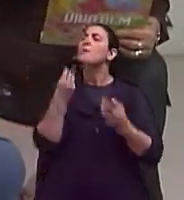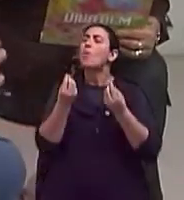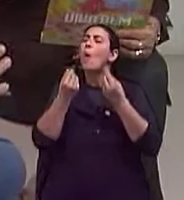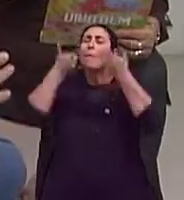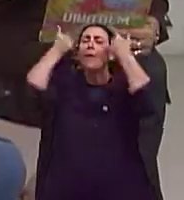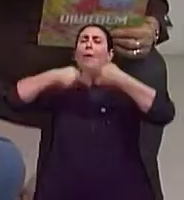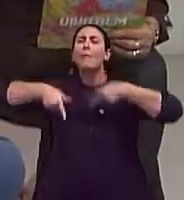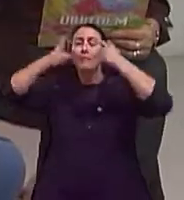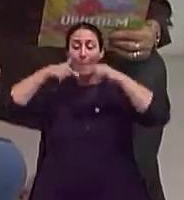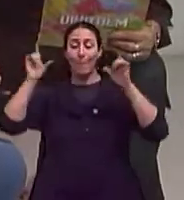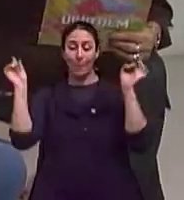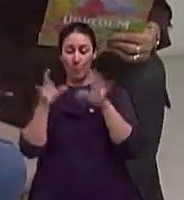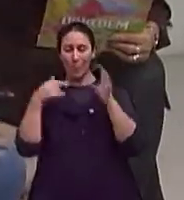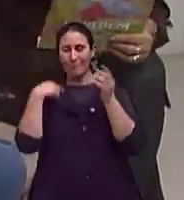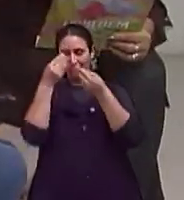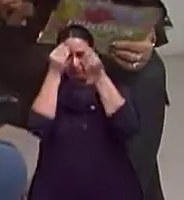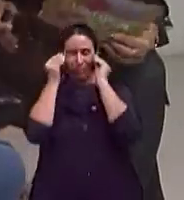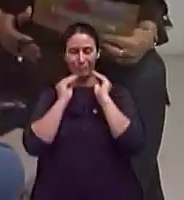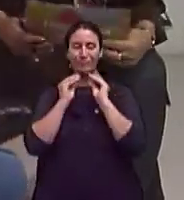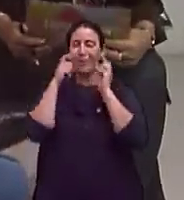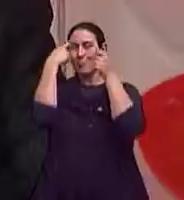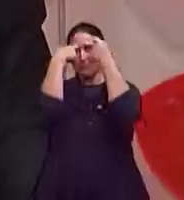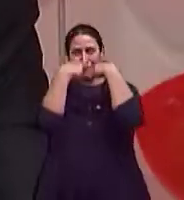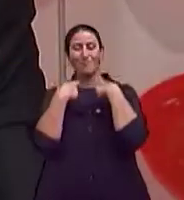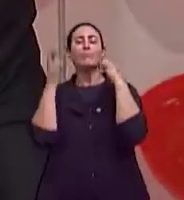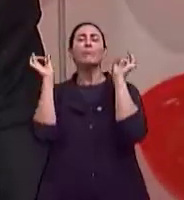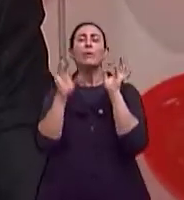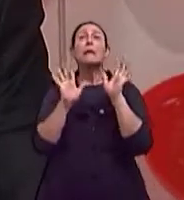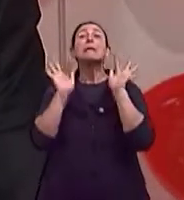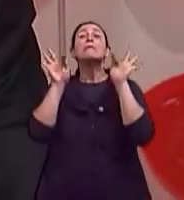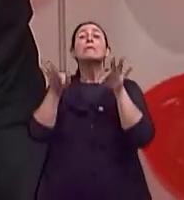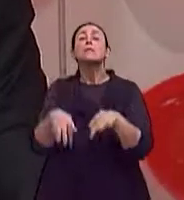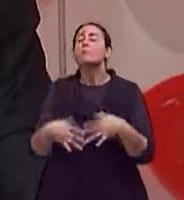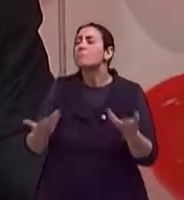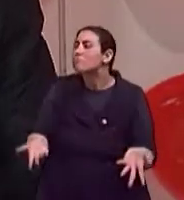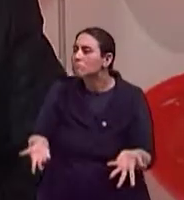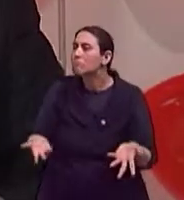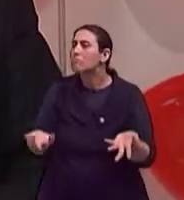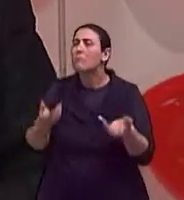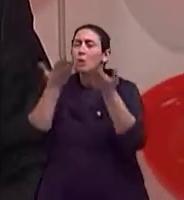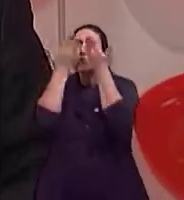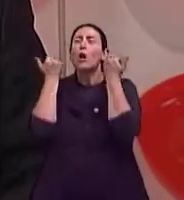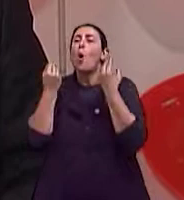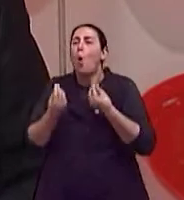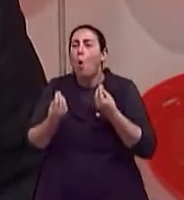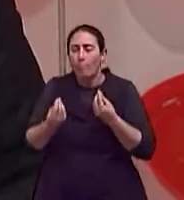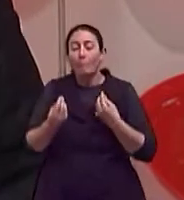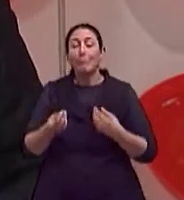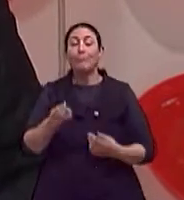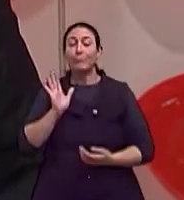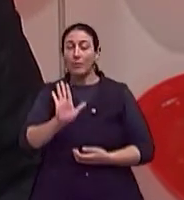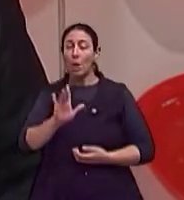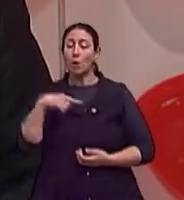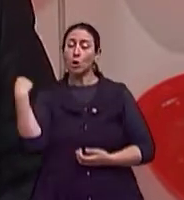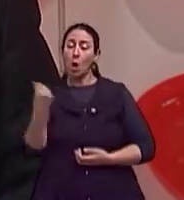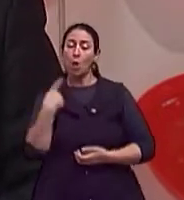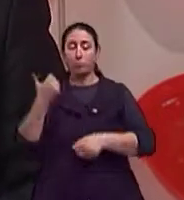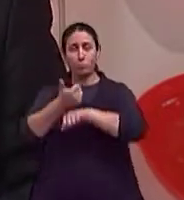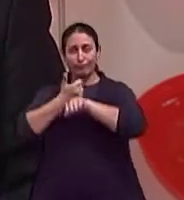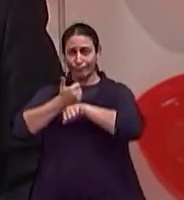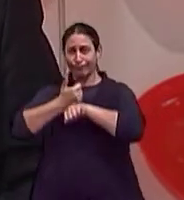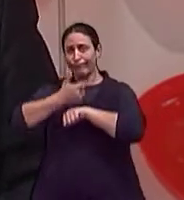maquiagem? O detalhe é o nós dermatologistas que nós ocupamos há bem mais que uma década, na parte